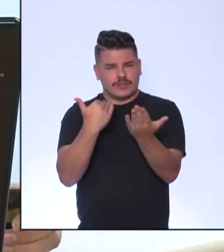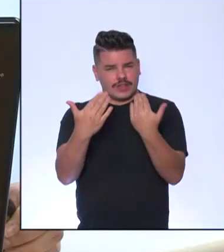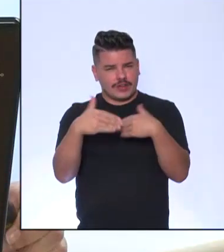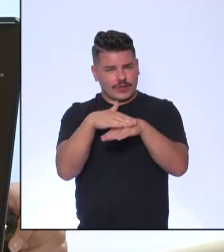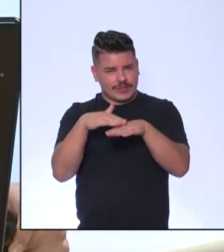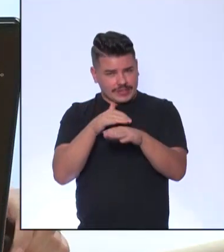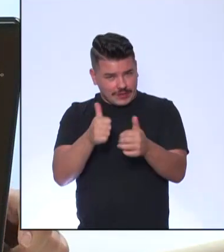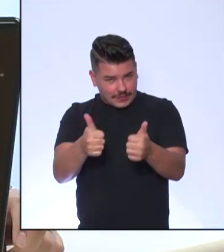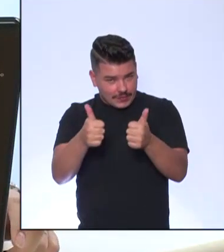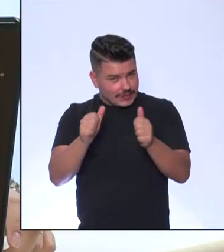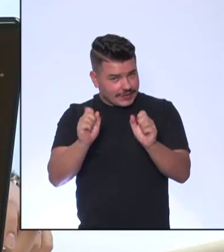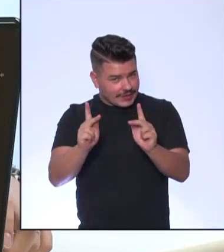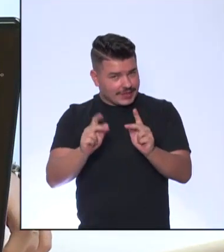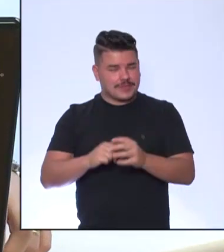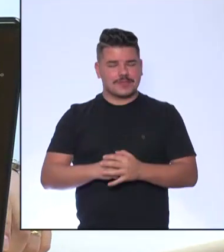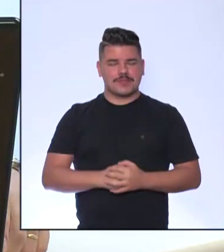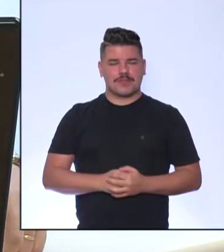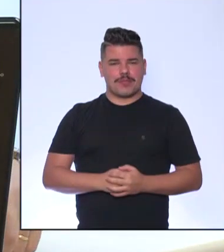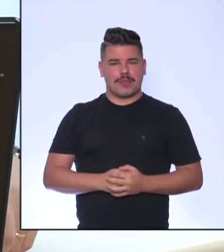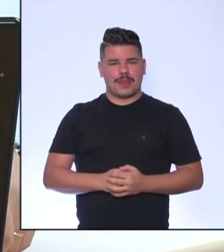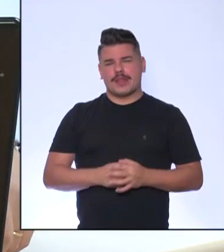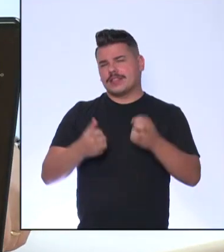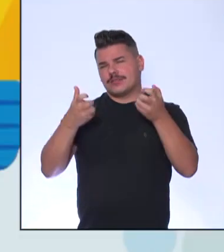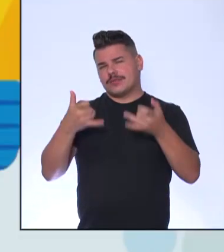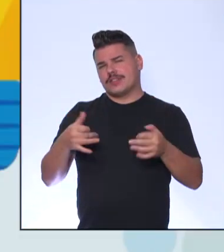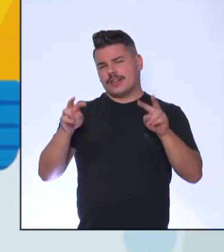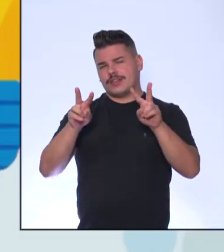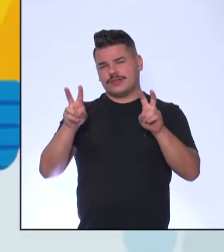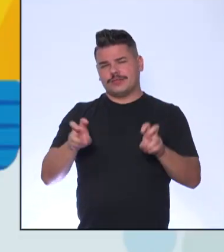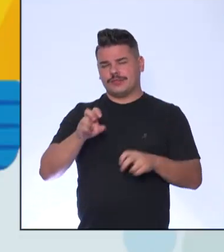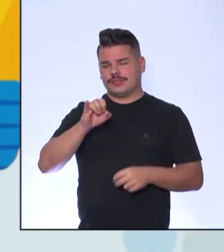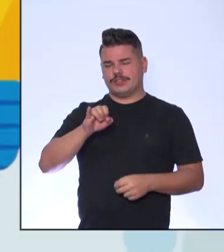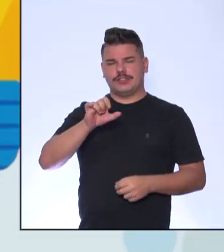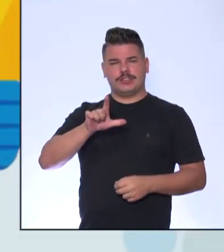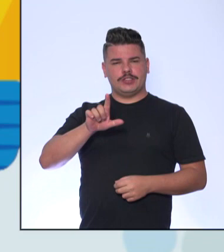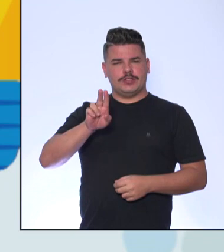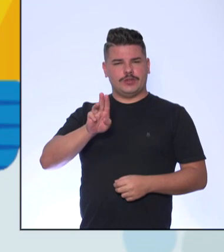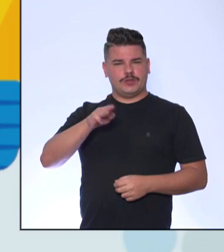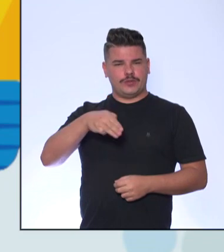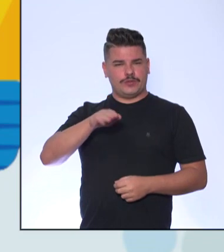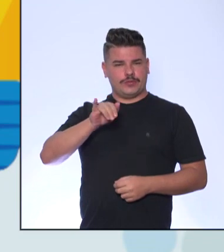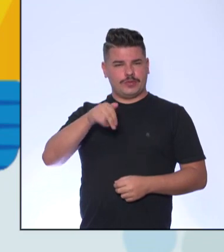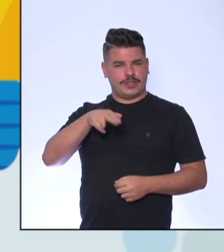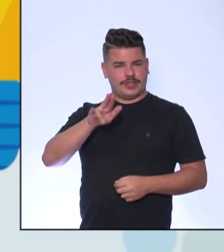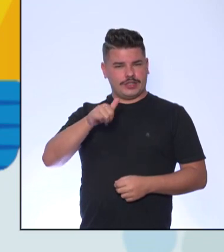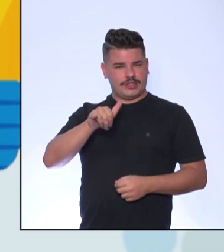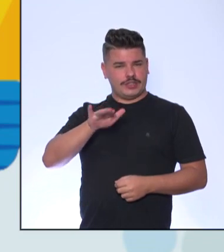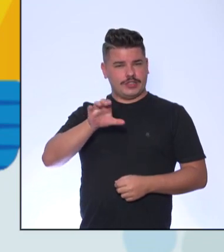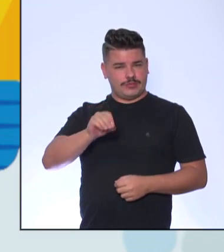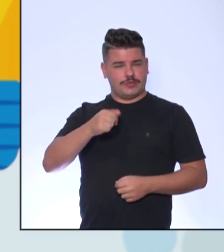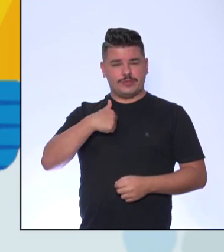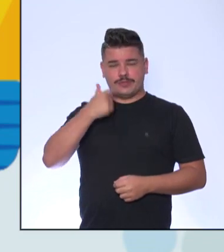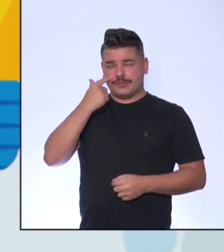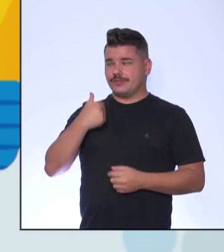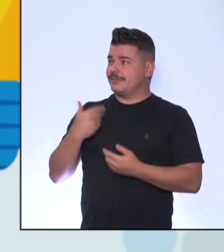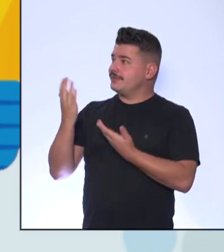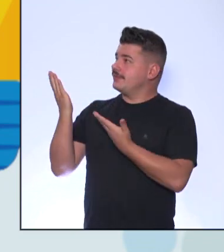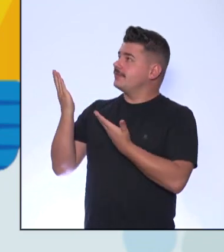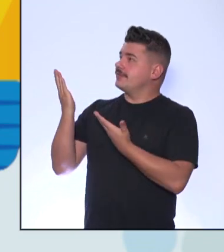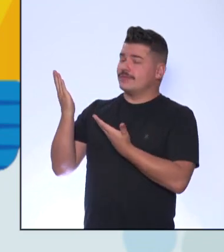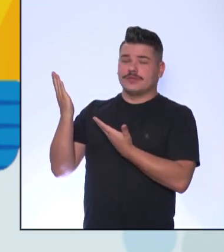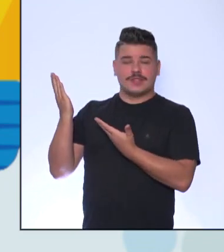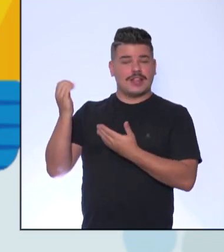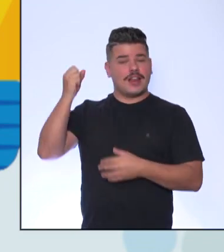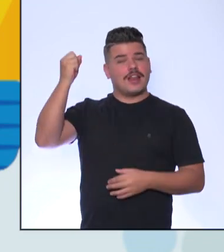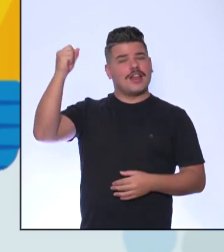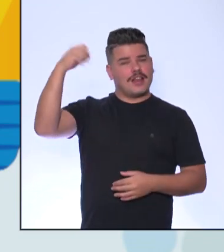Para a gente começar a falar do iluminismo, a gente colocou uma imagem, que seria uma lâmpada. Por que a lâmpada? A